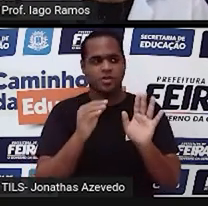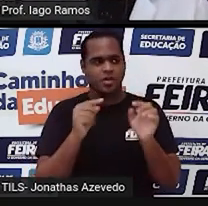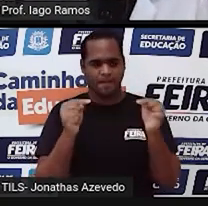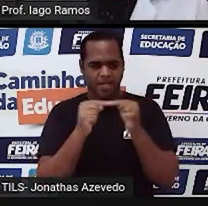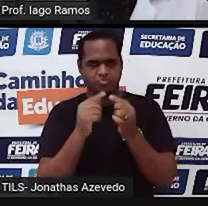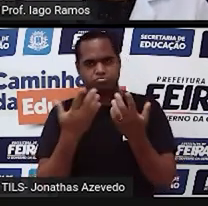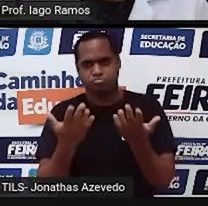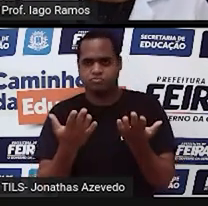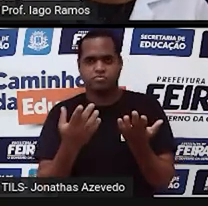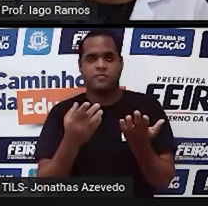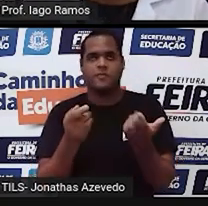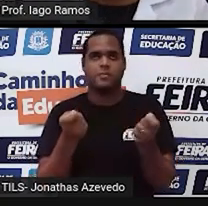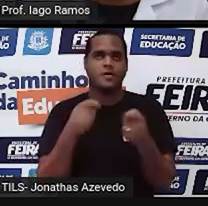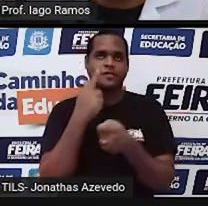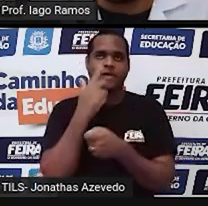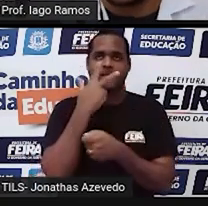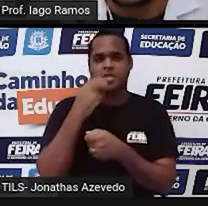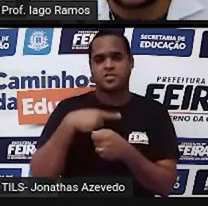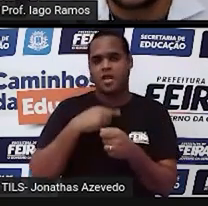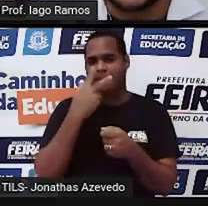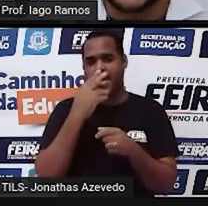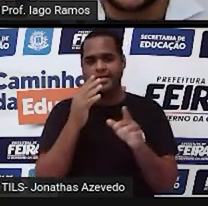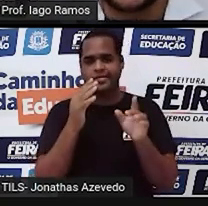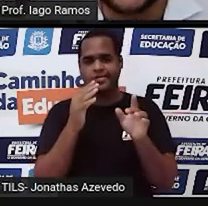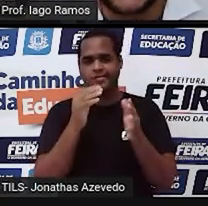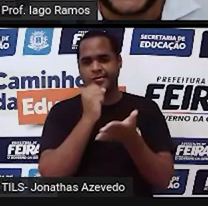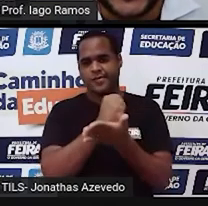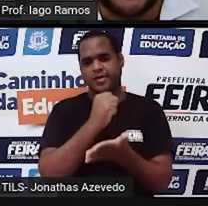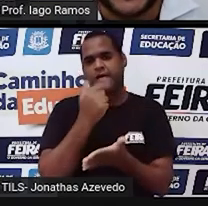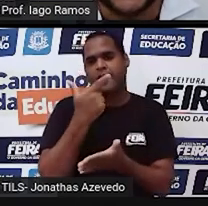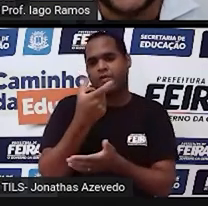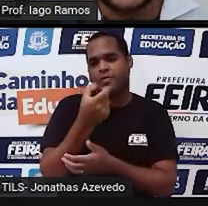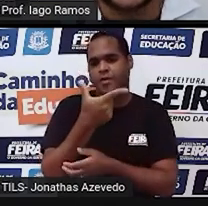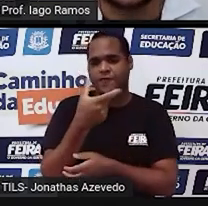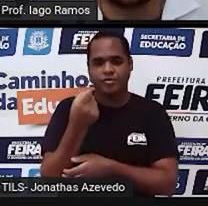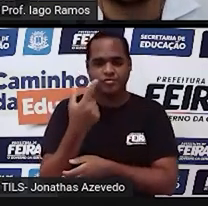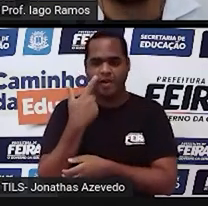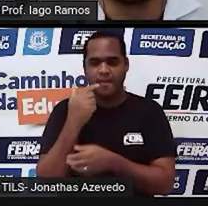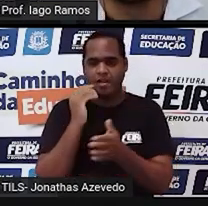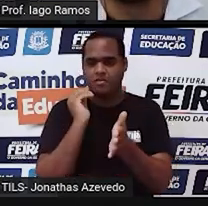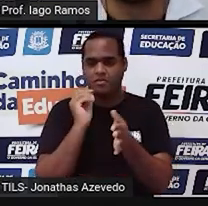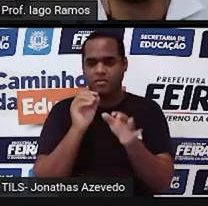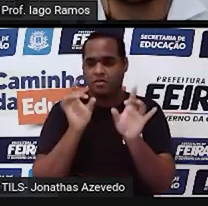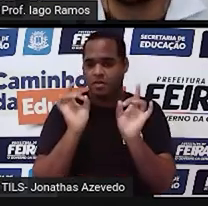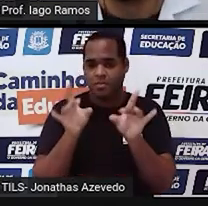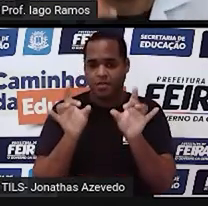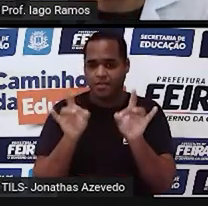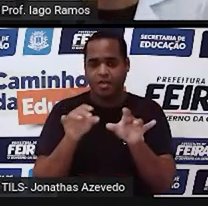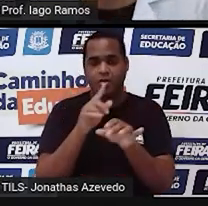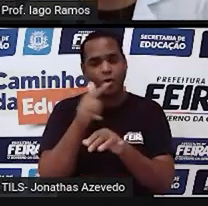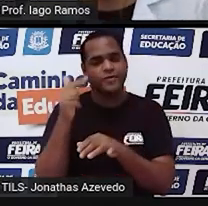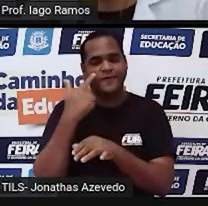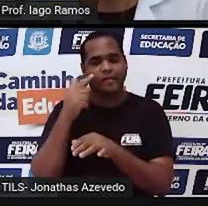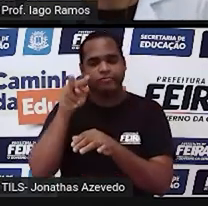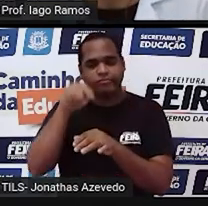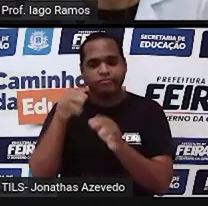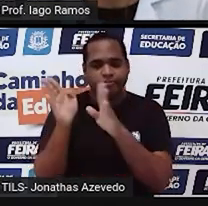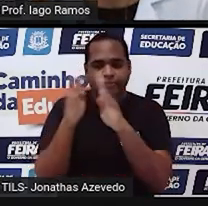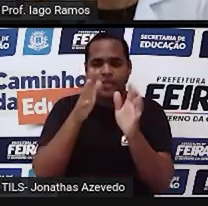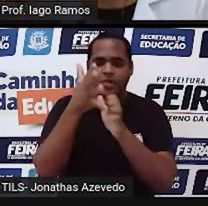já deixou de ser 2021 e passou a ser o número que a gente lê 20